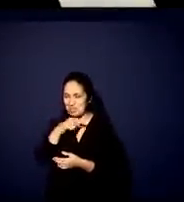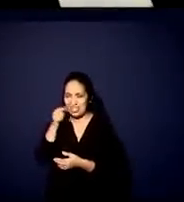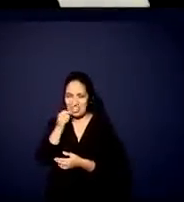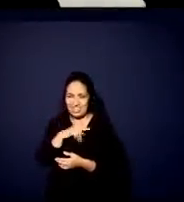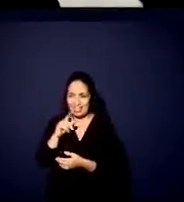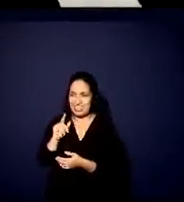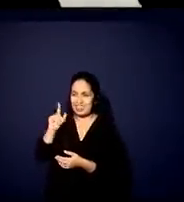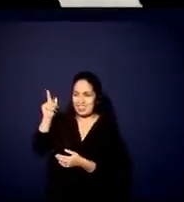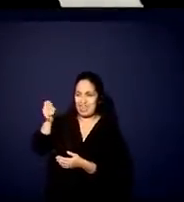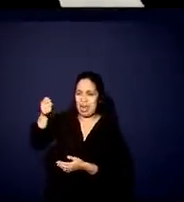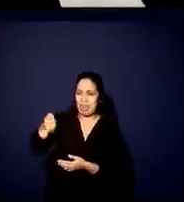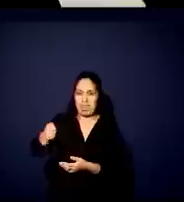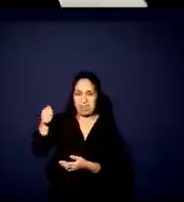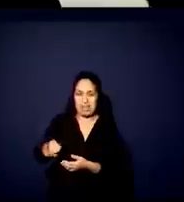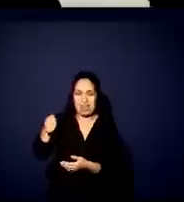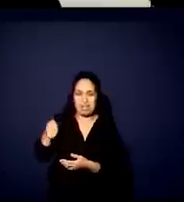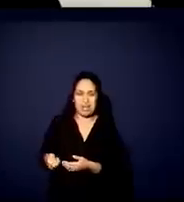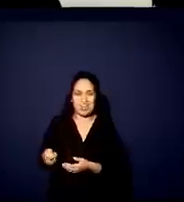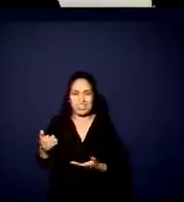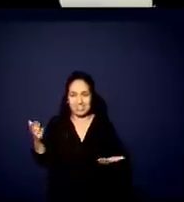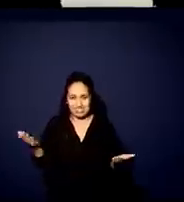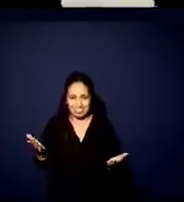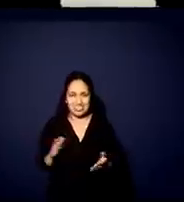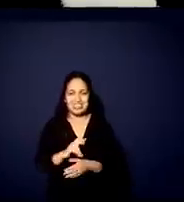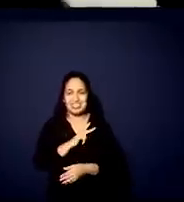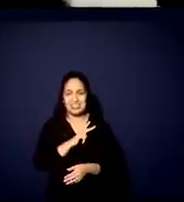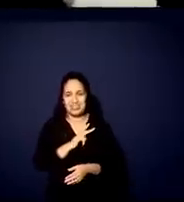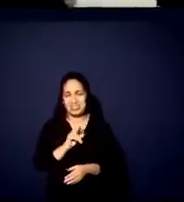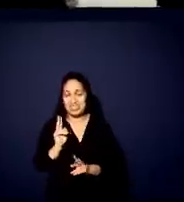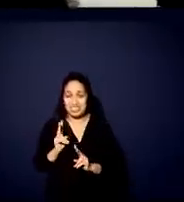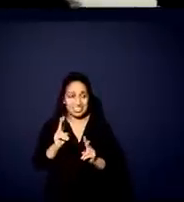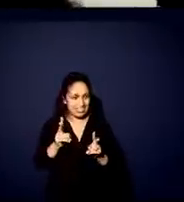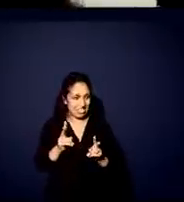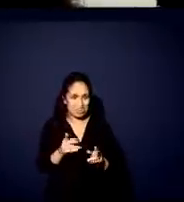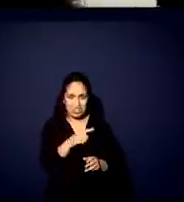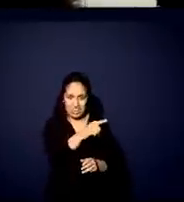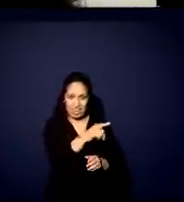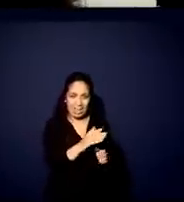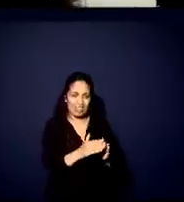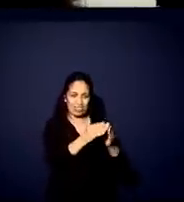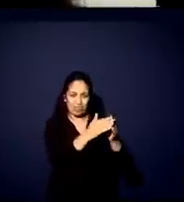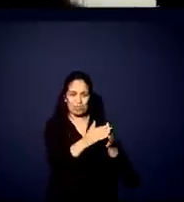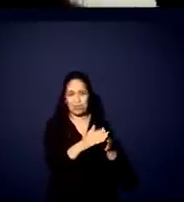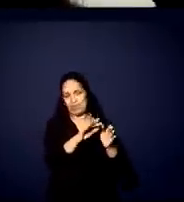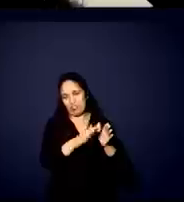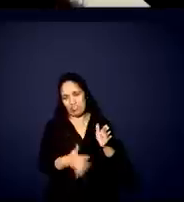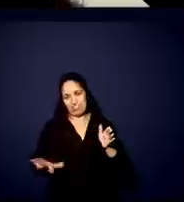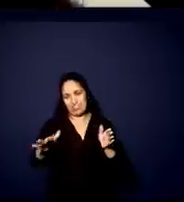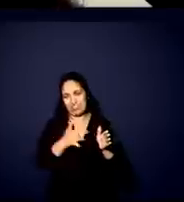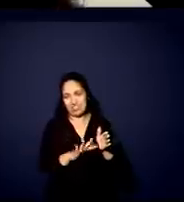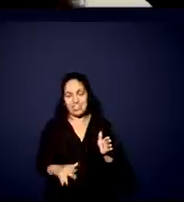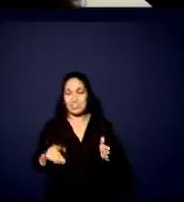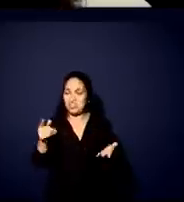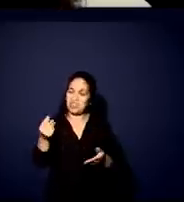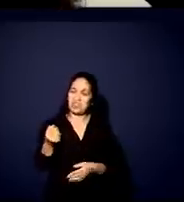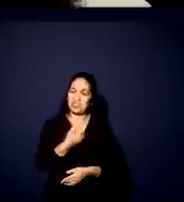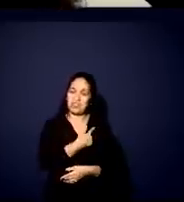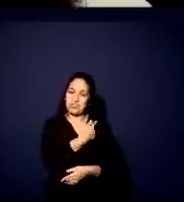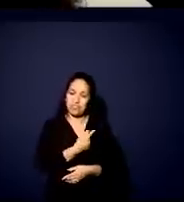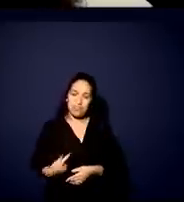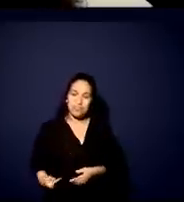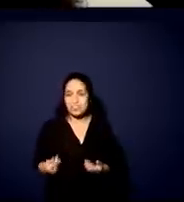lá no martelo, nas concessões e privatizações com o Porto de Santos, agora com esse novo governo, como é que estão essas